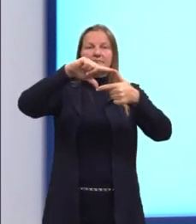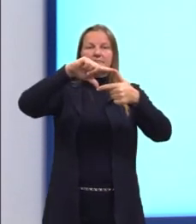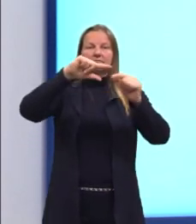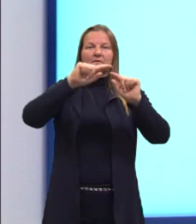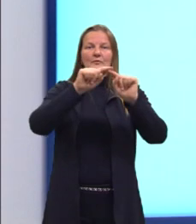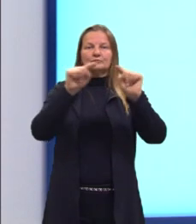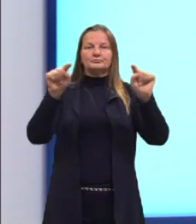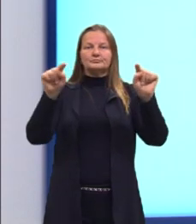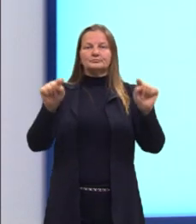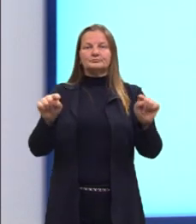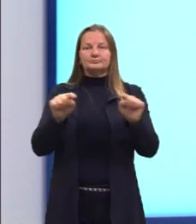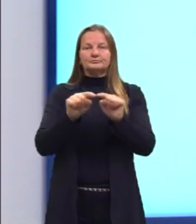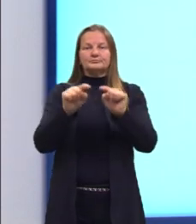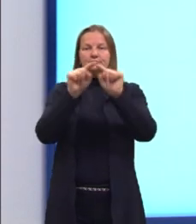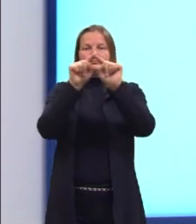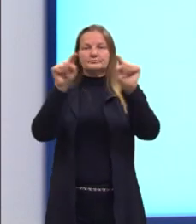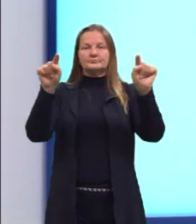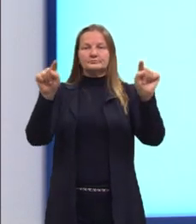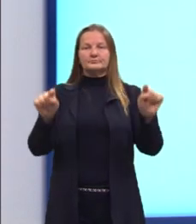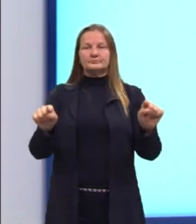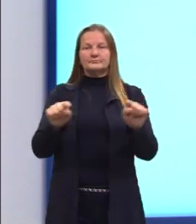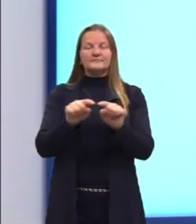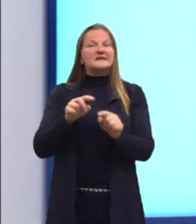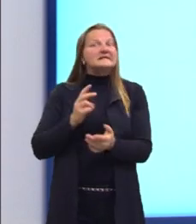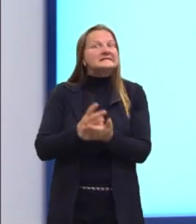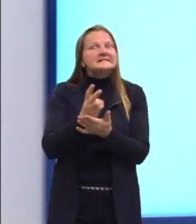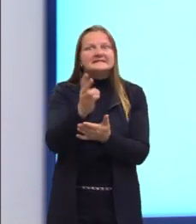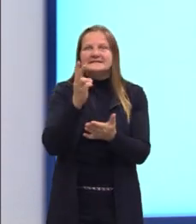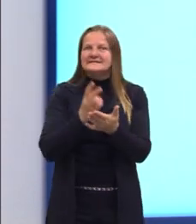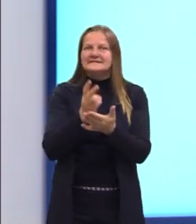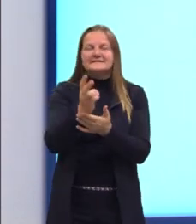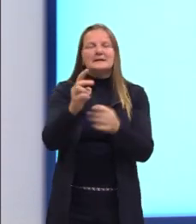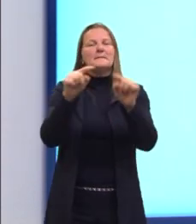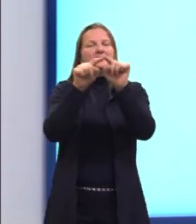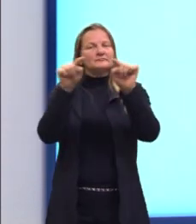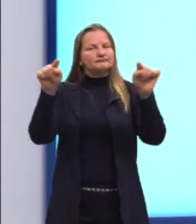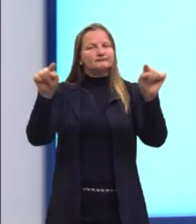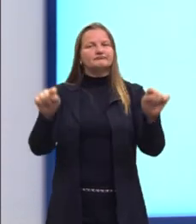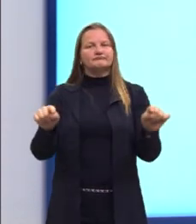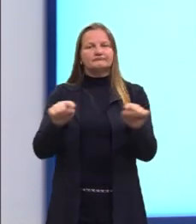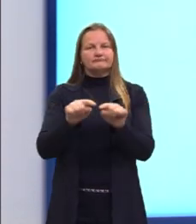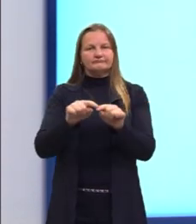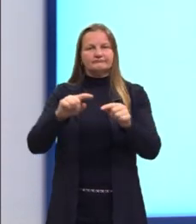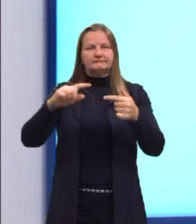as faces laterais sempre serão formadas por retângulos.